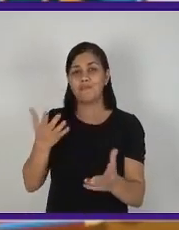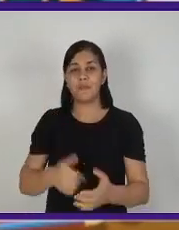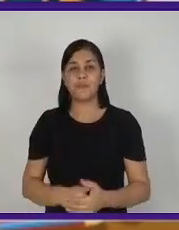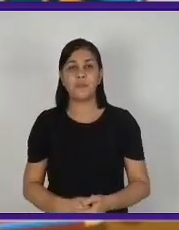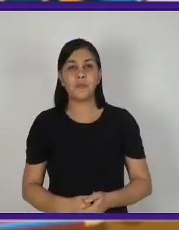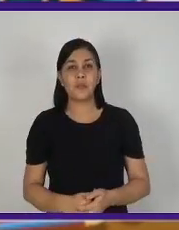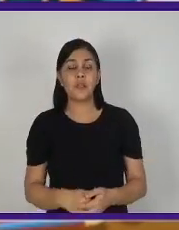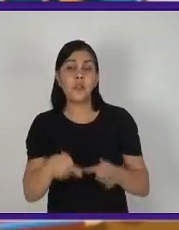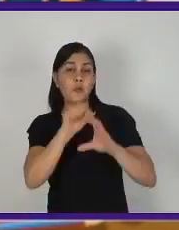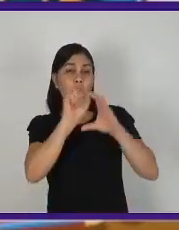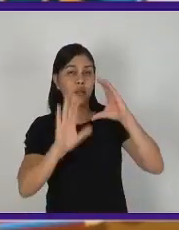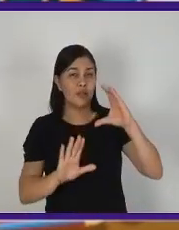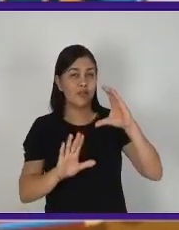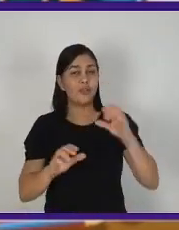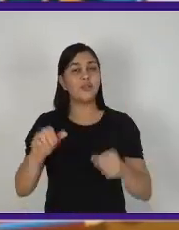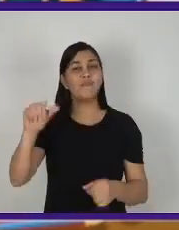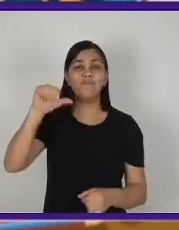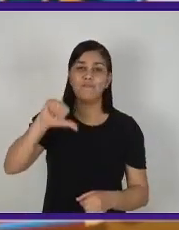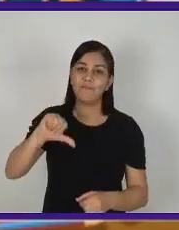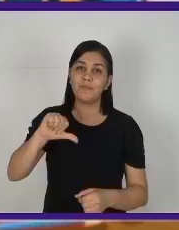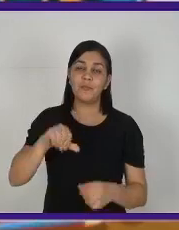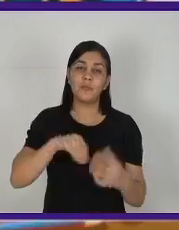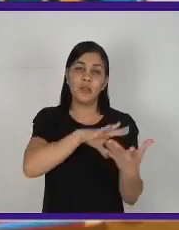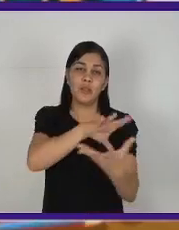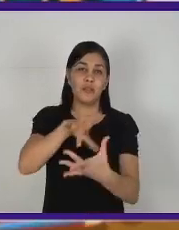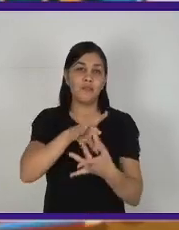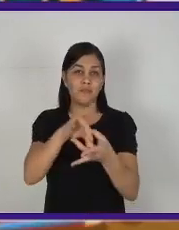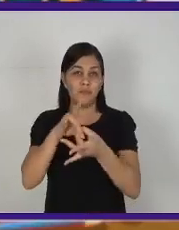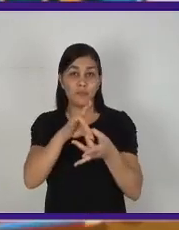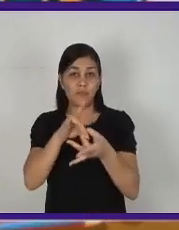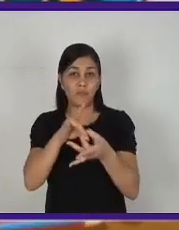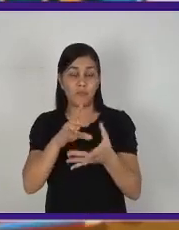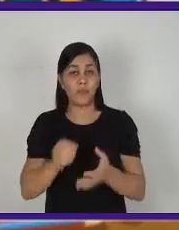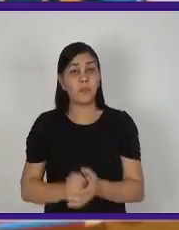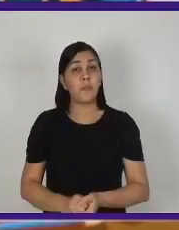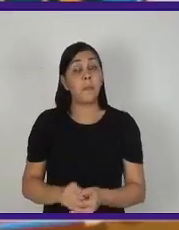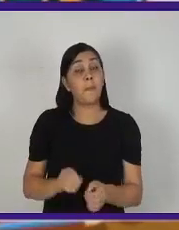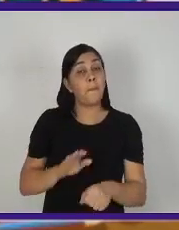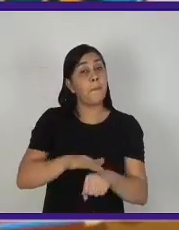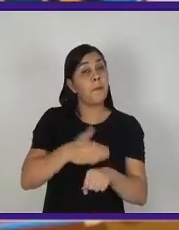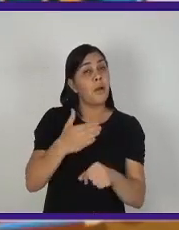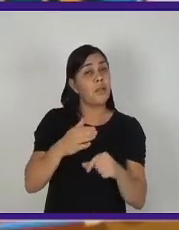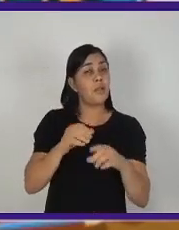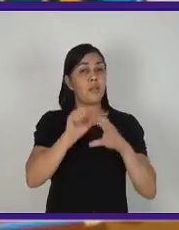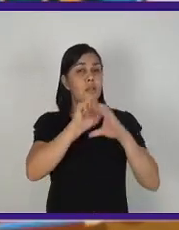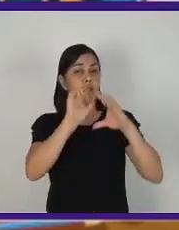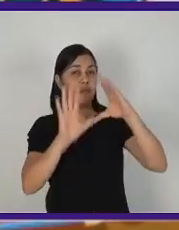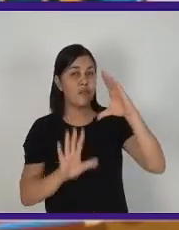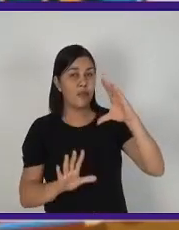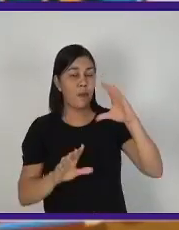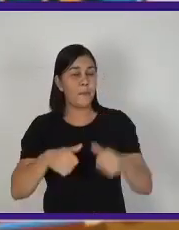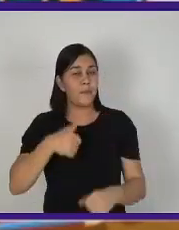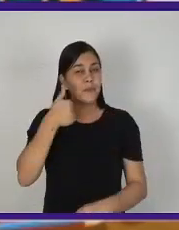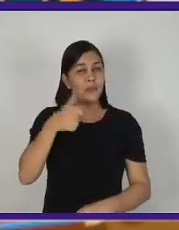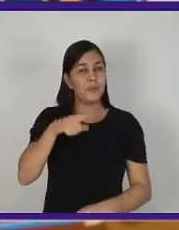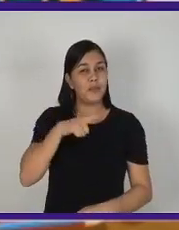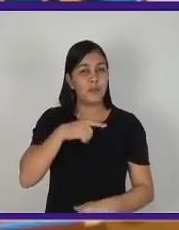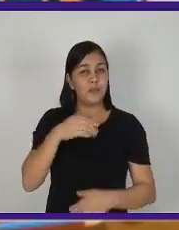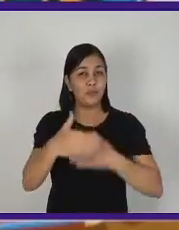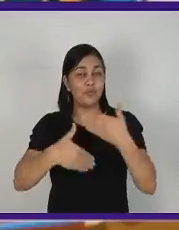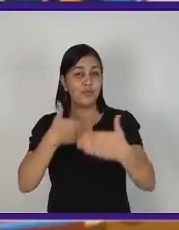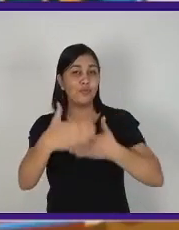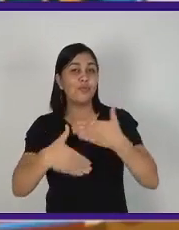um aspecto negativo da globalização. Entre os aspectos positivos da globalização, a gente pode citar os